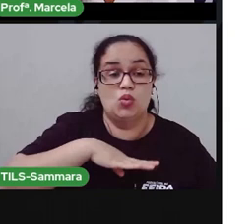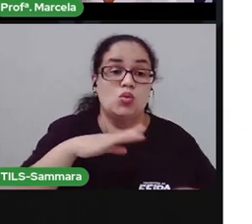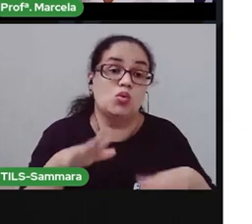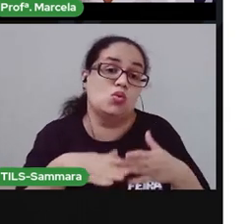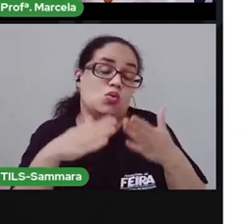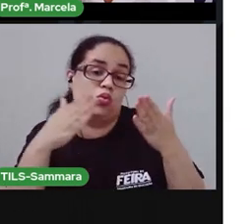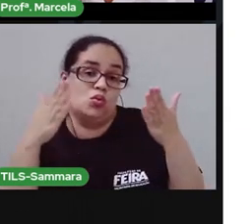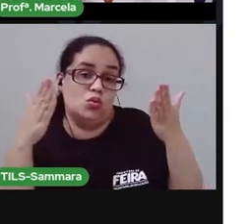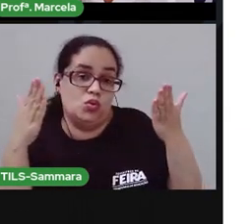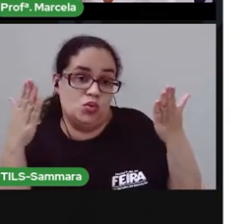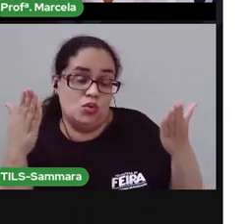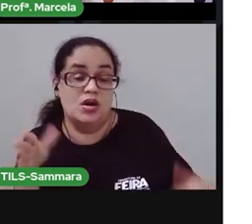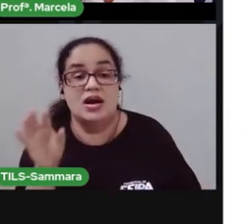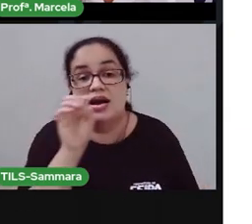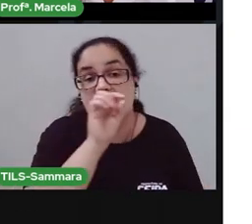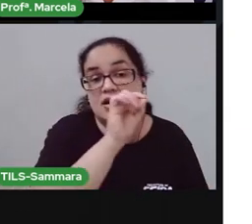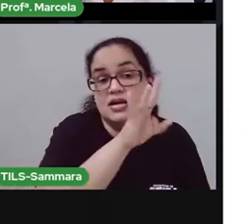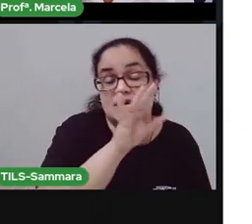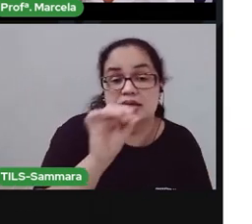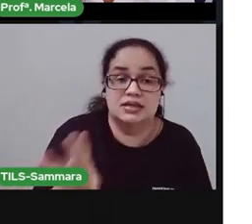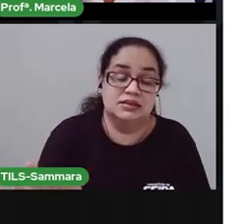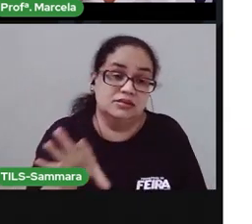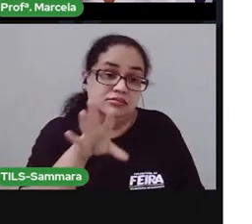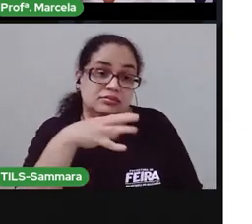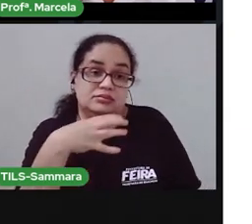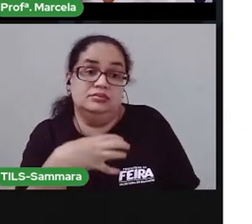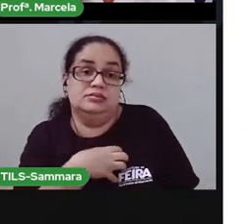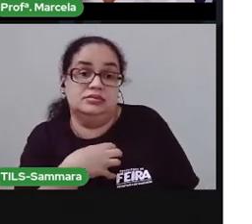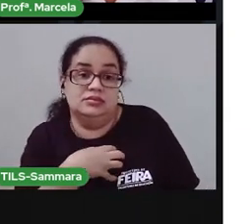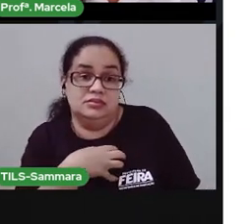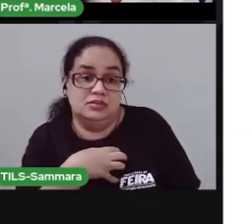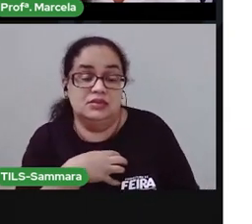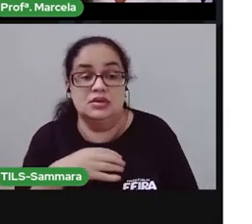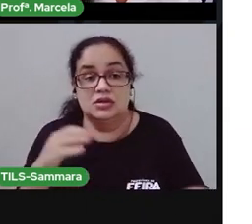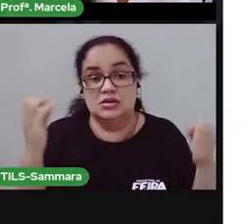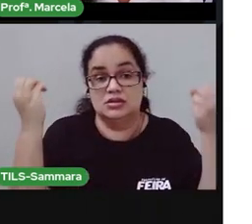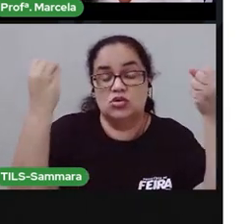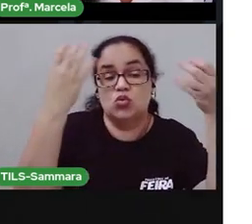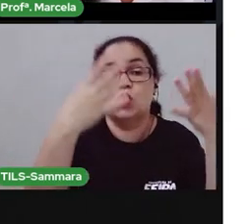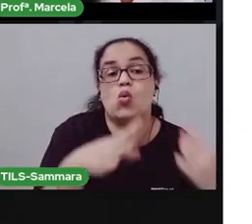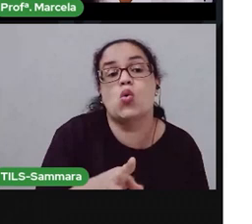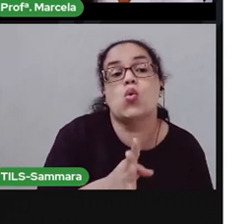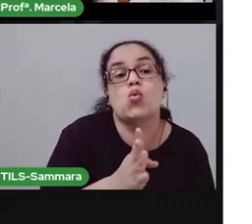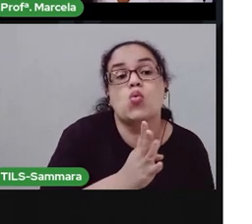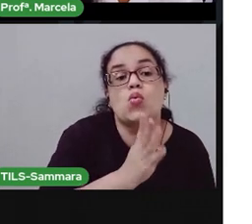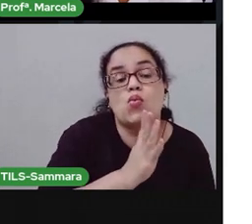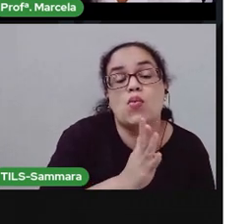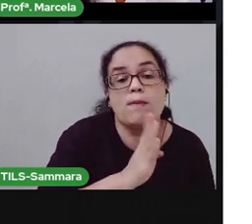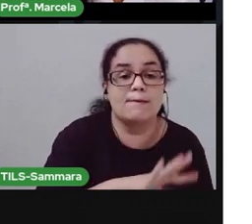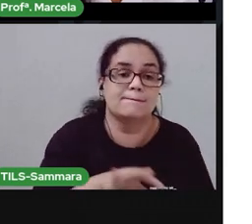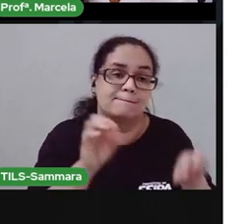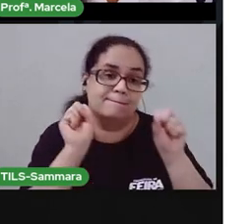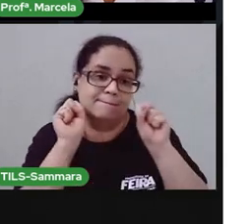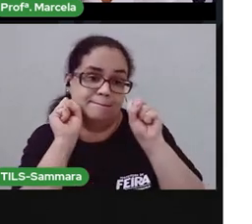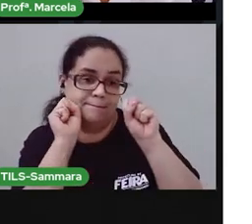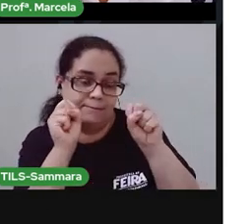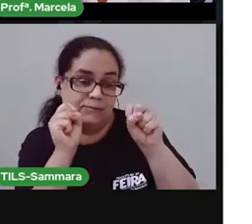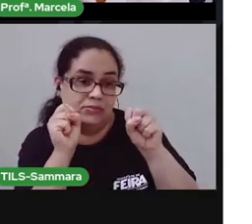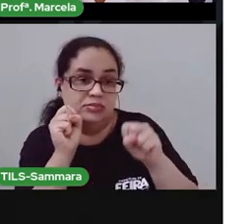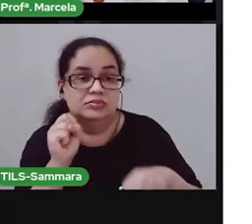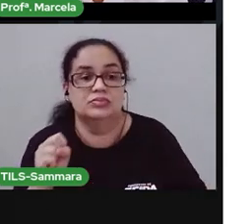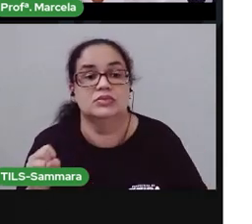função de cada sentido e detalhadamente vai reconhecer o que é que é possível fazer, qual que a função